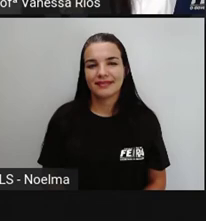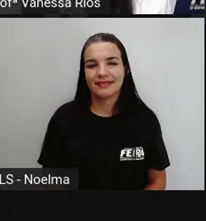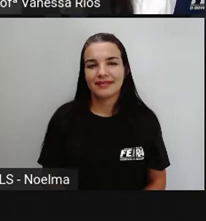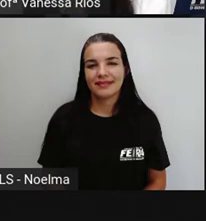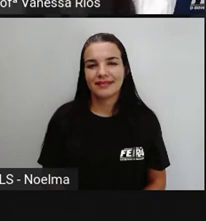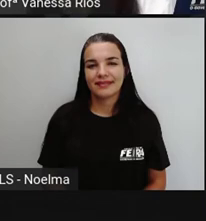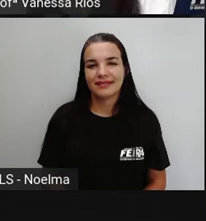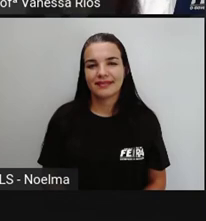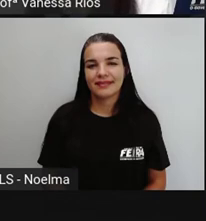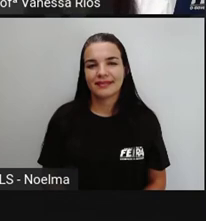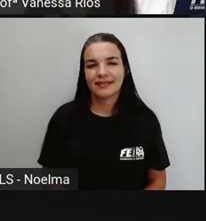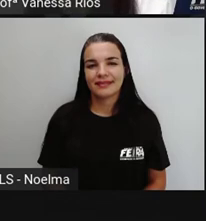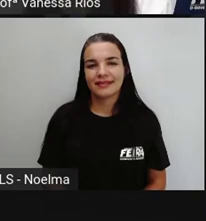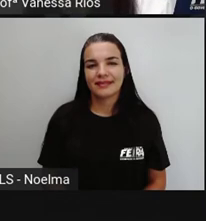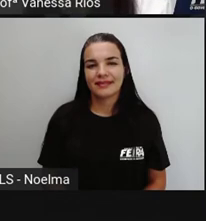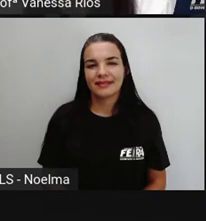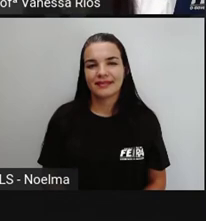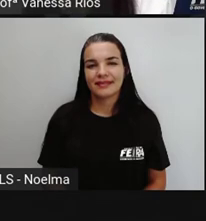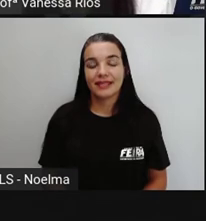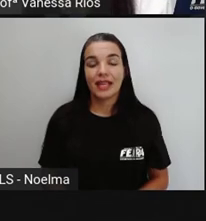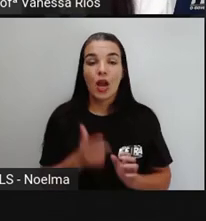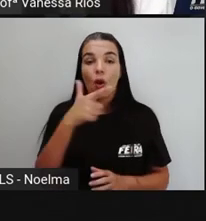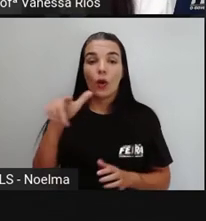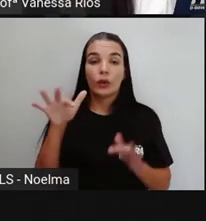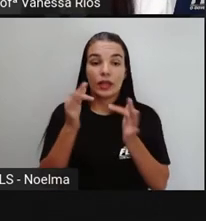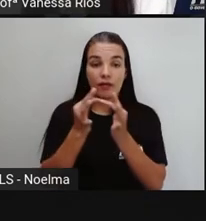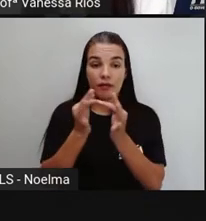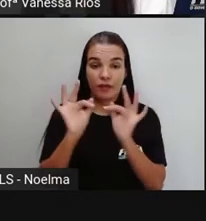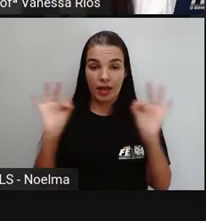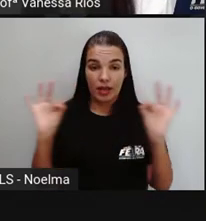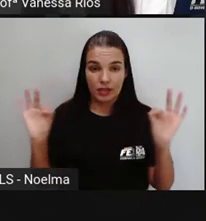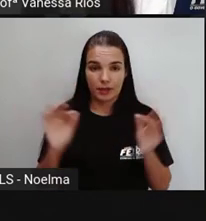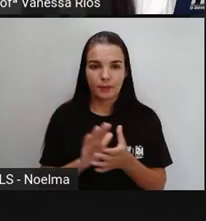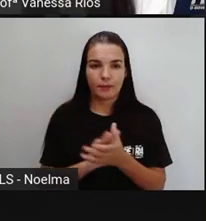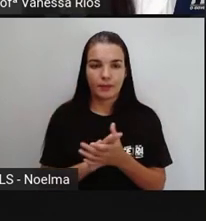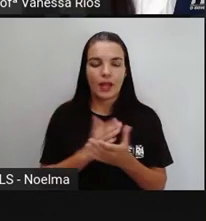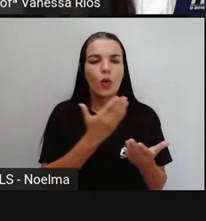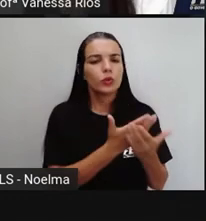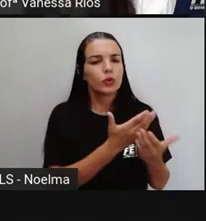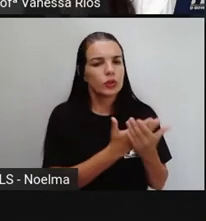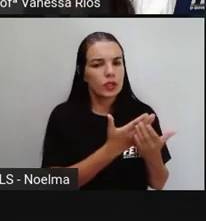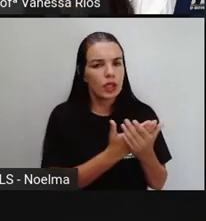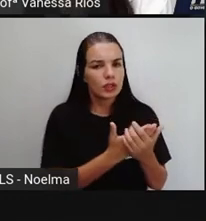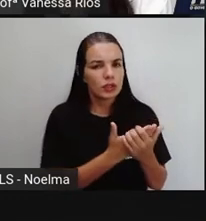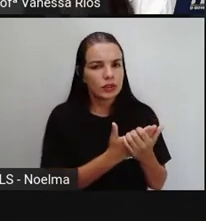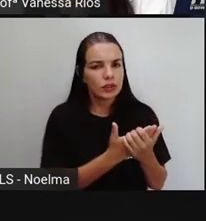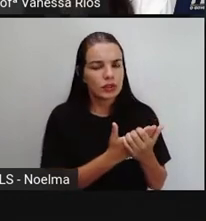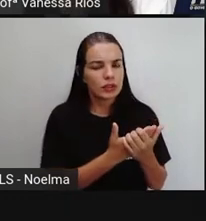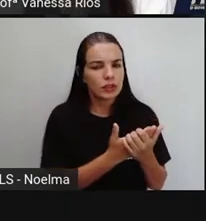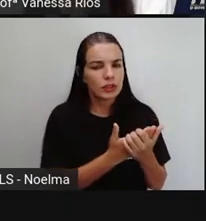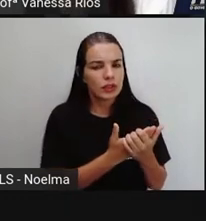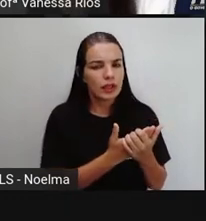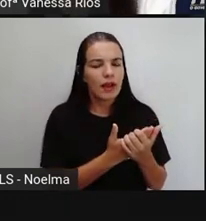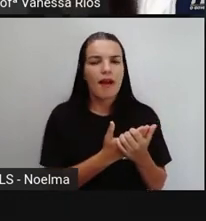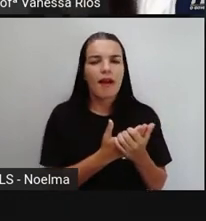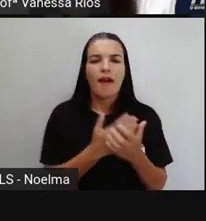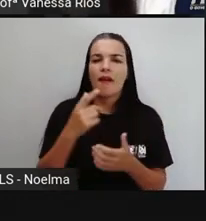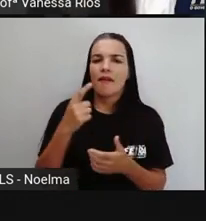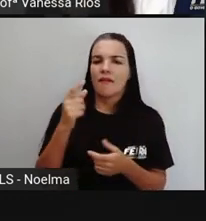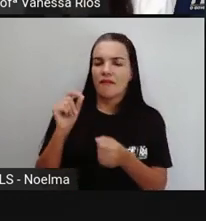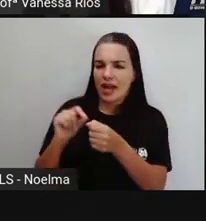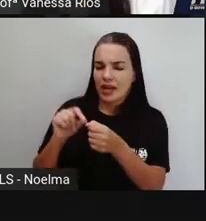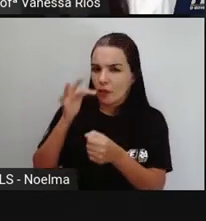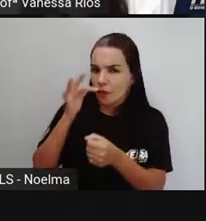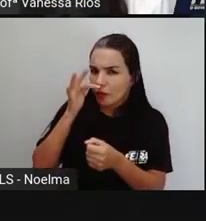Pronto, acertamos, tá certo? Outra frase. Os estudantes farão